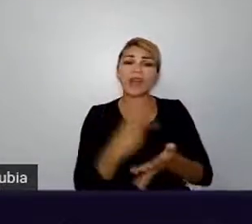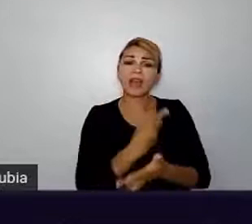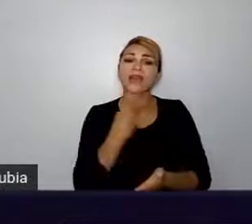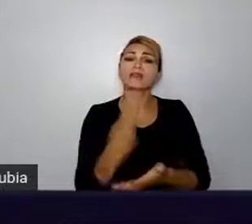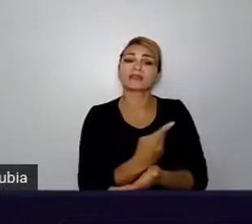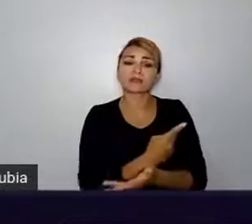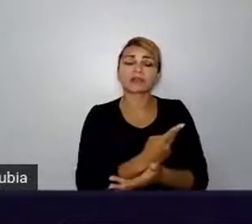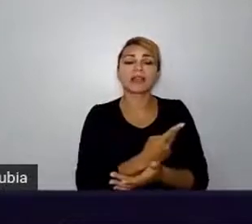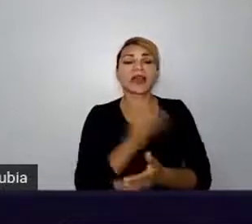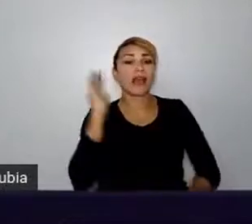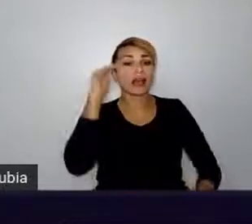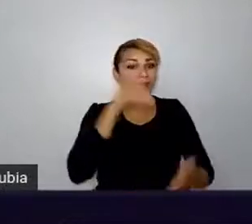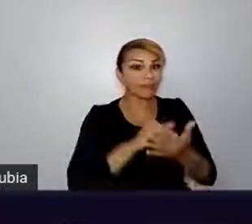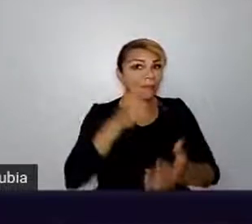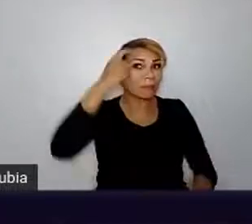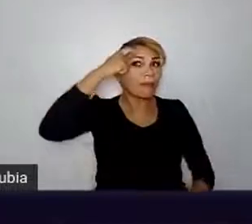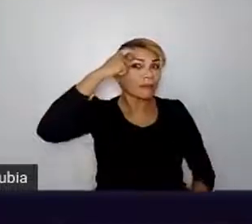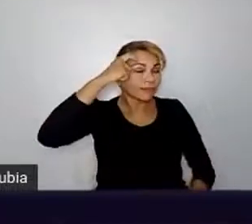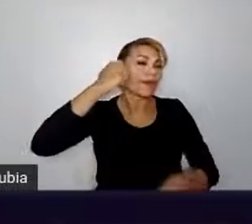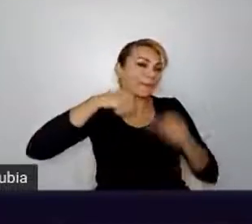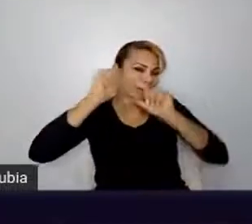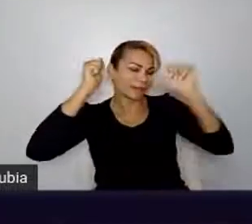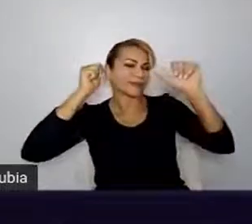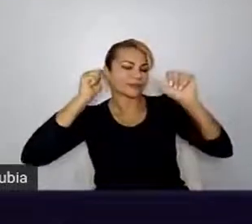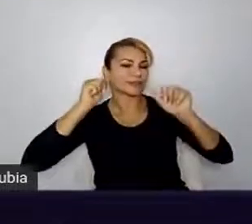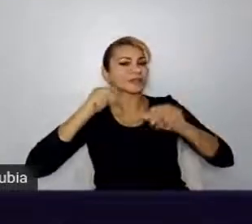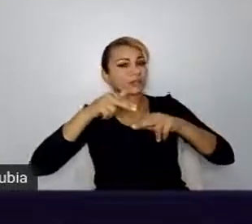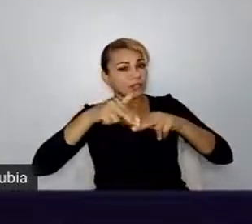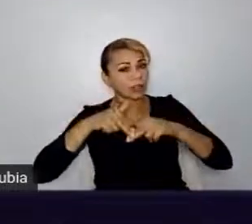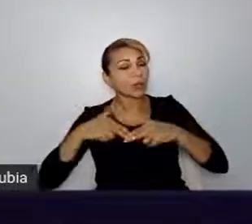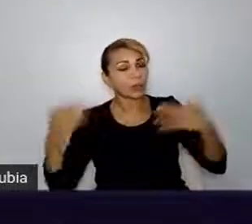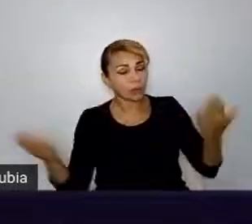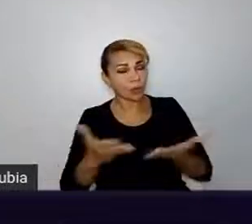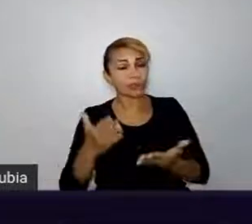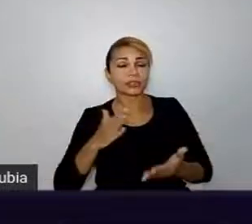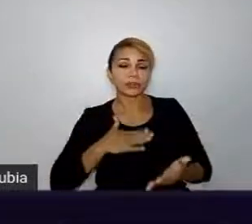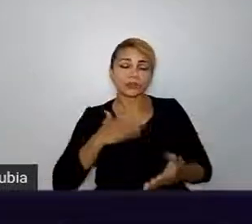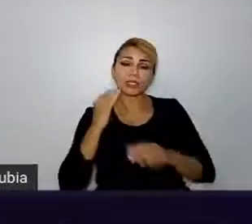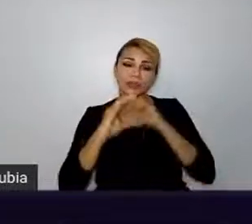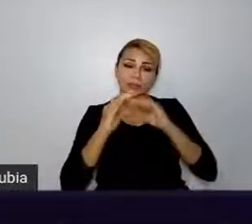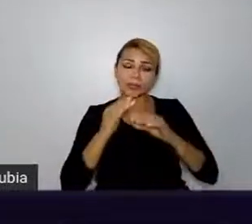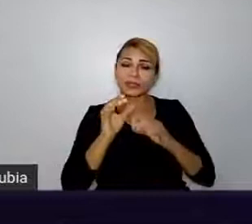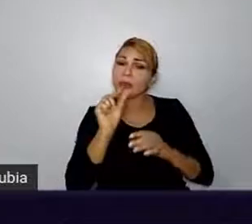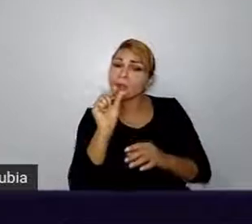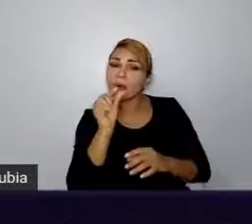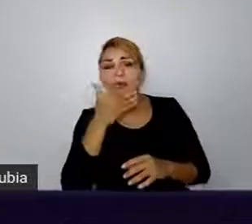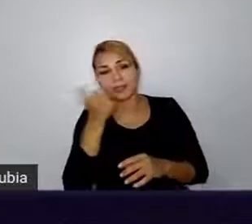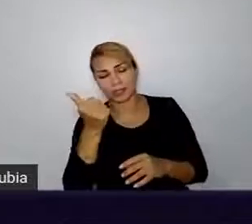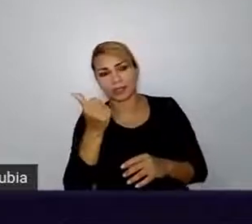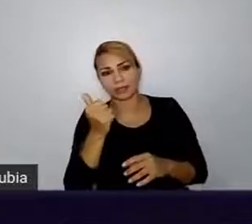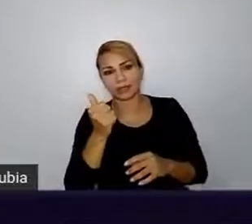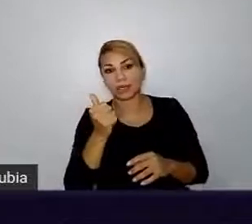melhorar. E mesmo que hoje eu tenha uma comunicação um pouco melhor, não significa que, tipo, eu não estou errando, sabe?